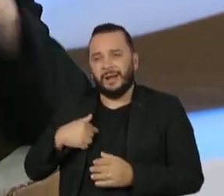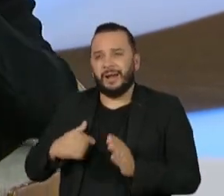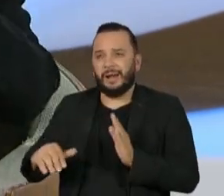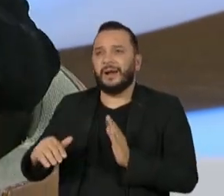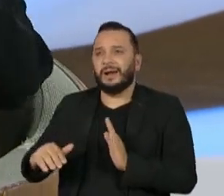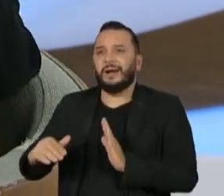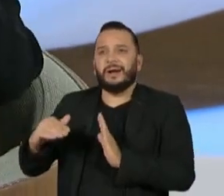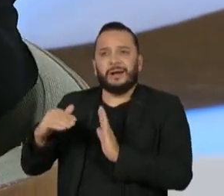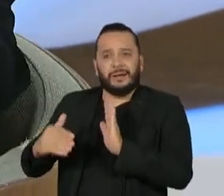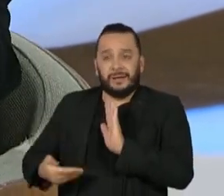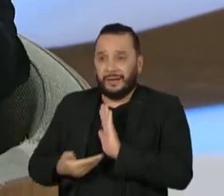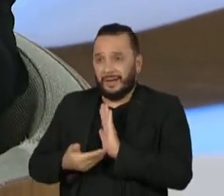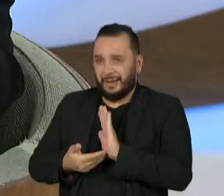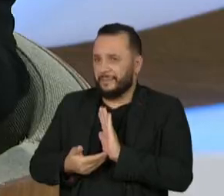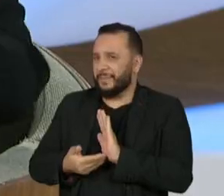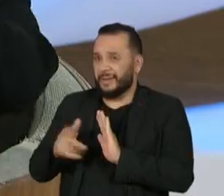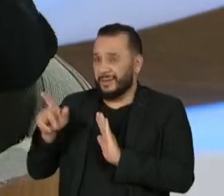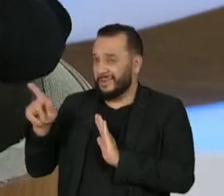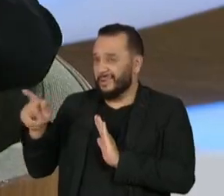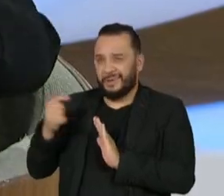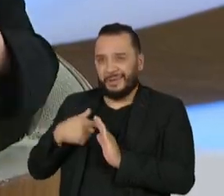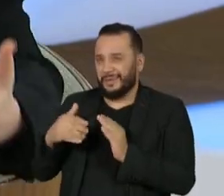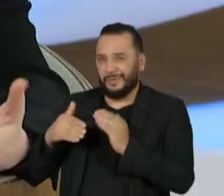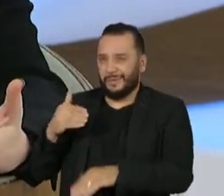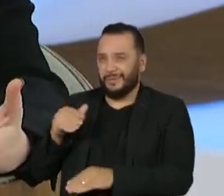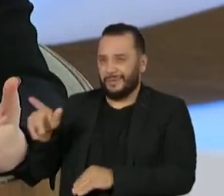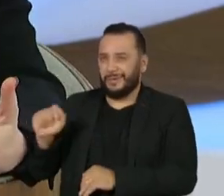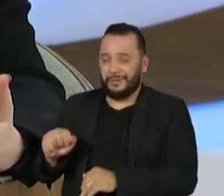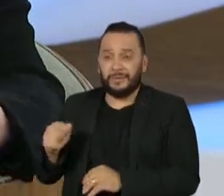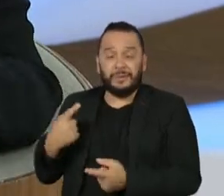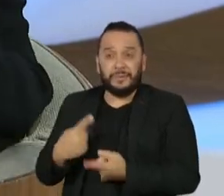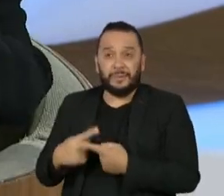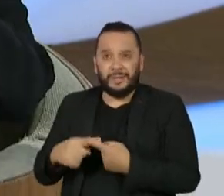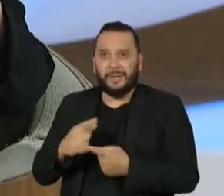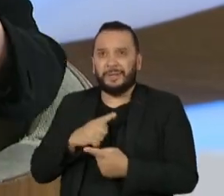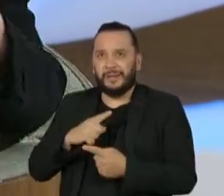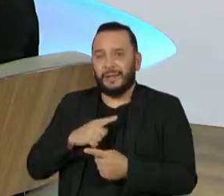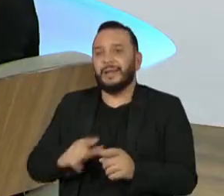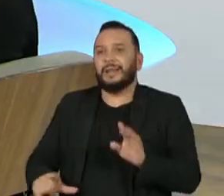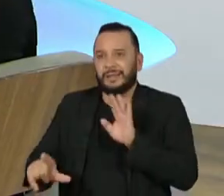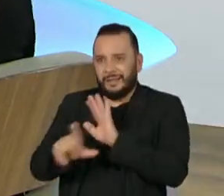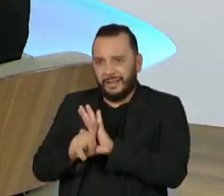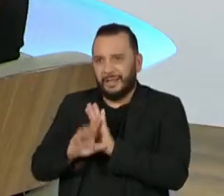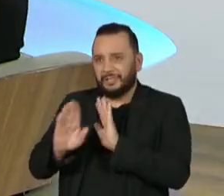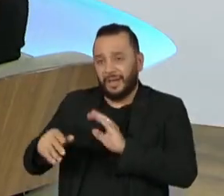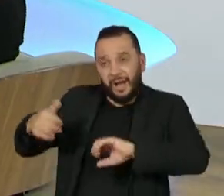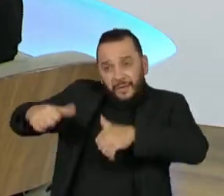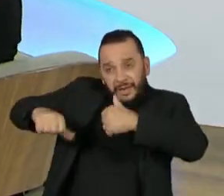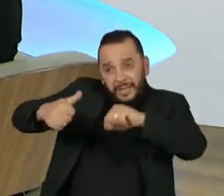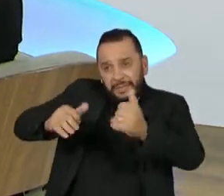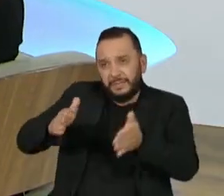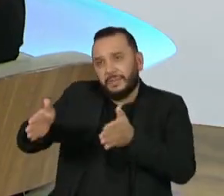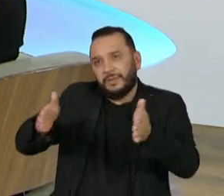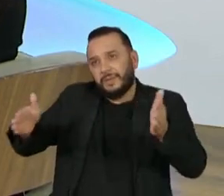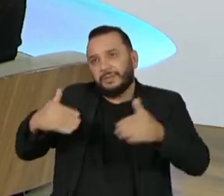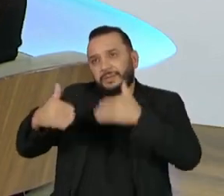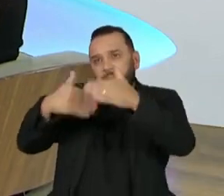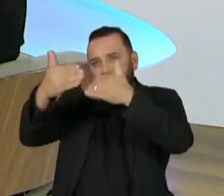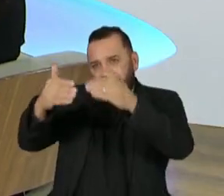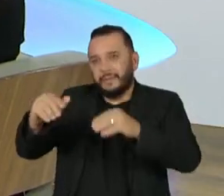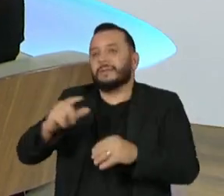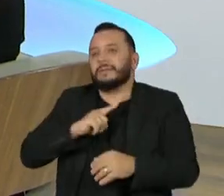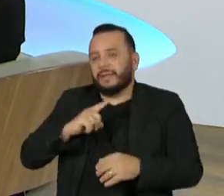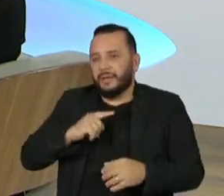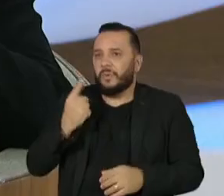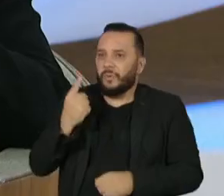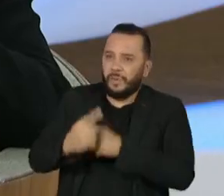Deputados. Você regulamenta por lei a avaliação periódica de desempenho e a cada um ano, a cada dois anos, você faz uma reciclagem. O